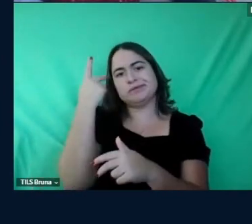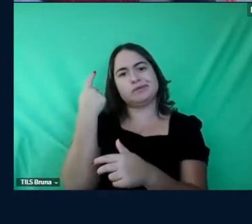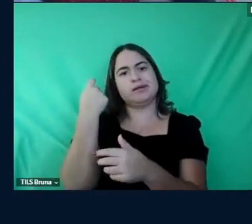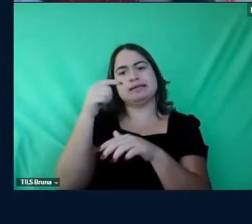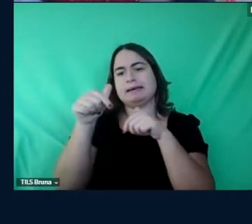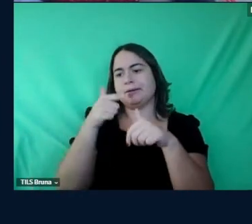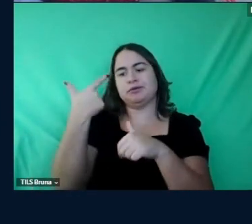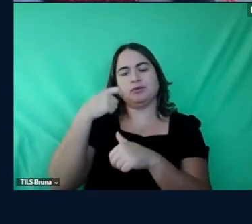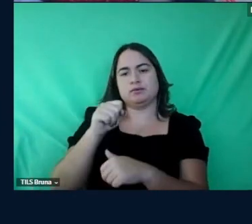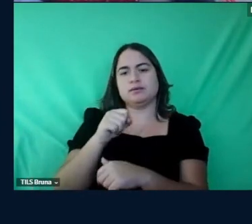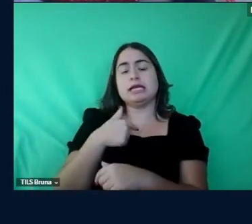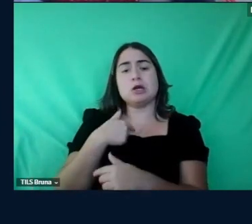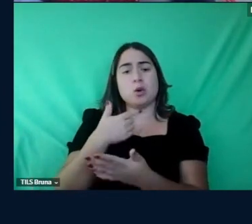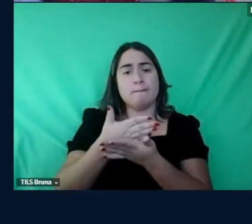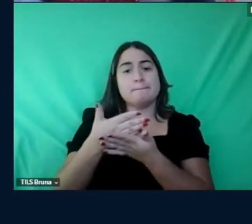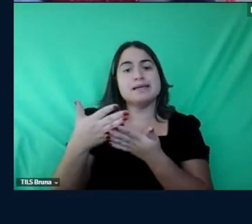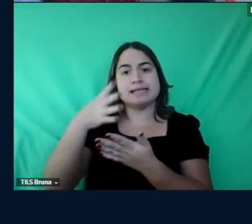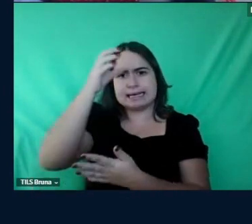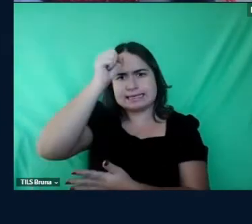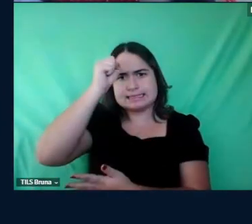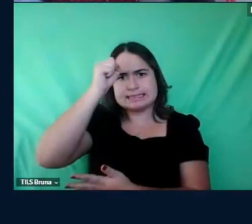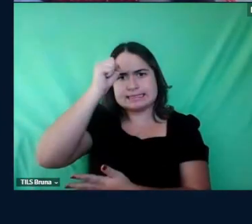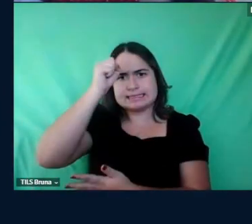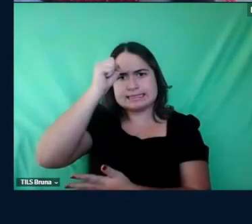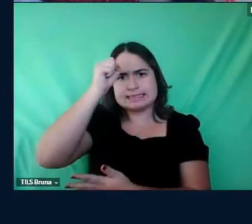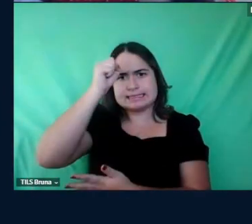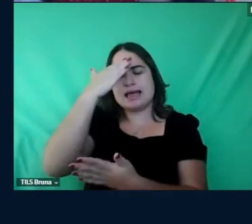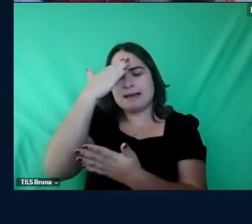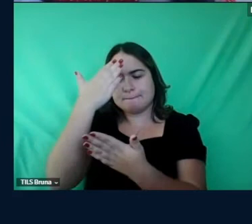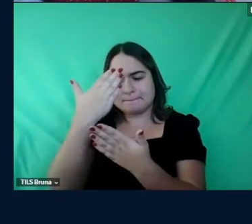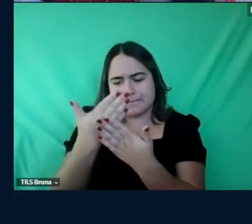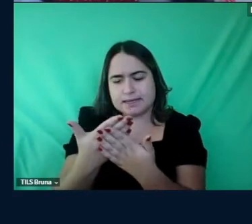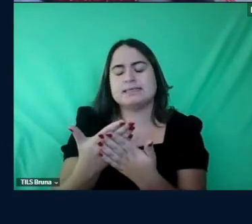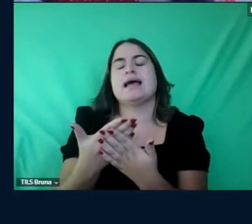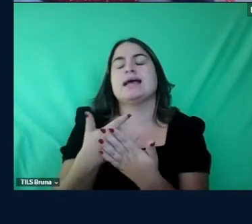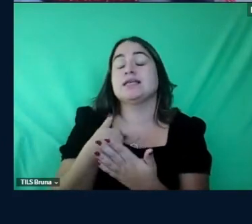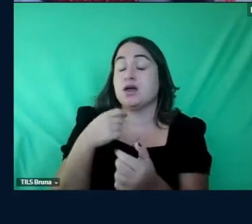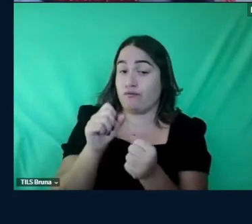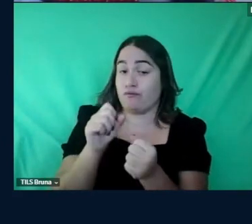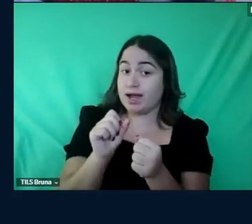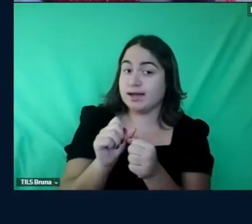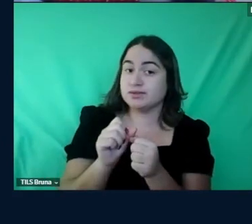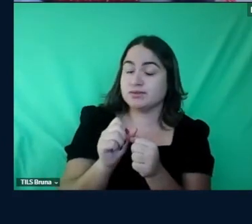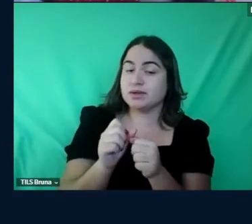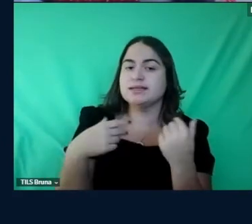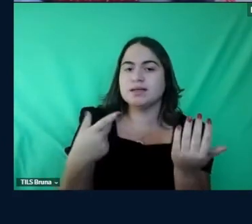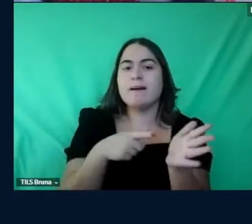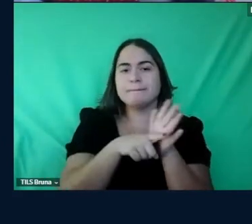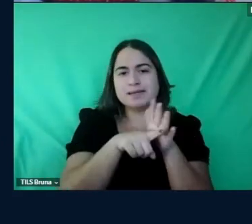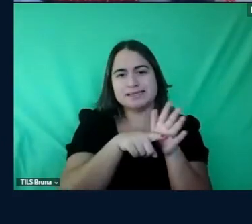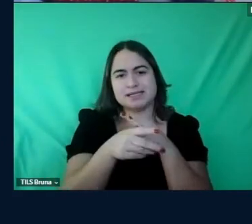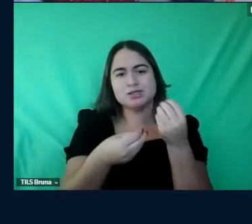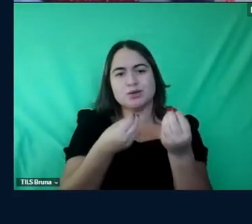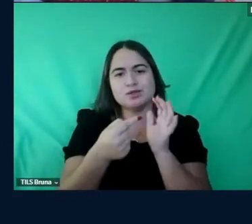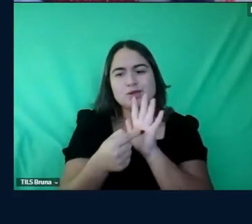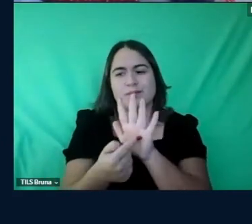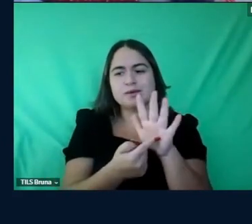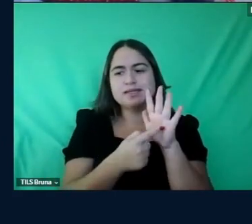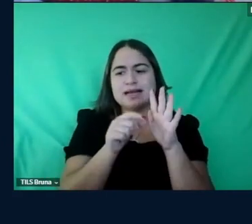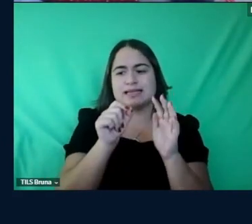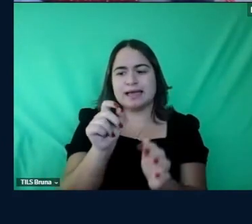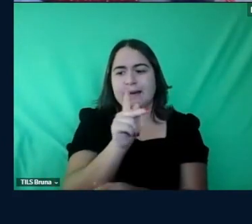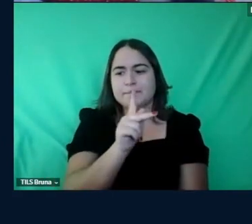acreditar naquilo e eu passo a acreditar que eu faço daquele jeito então a pesquisa começou a mostrar assim que a professora conseguiu